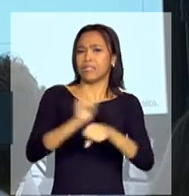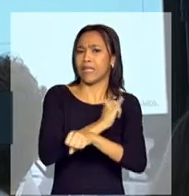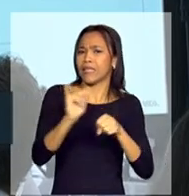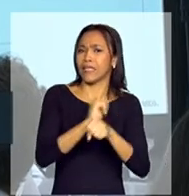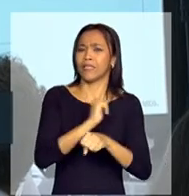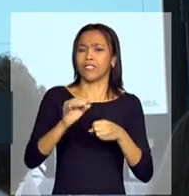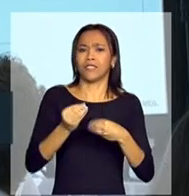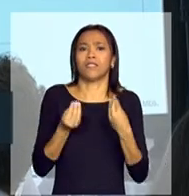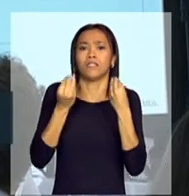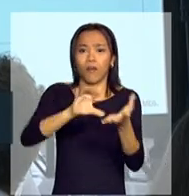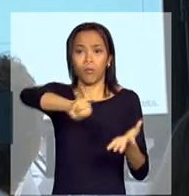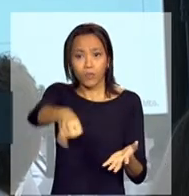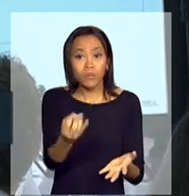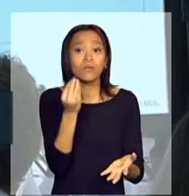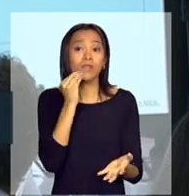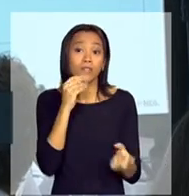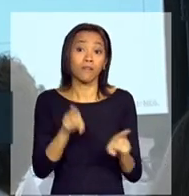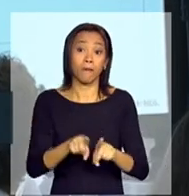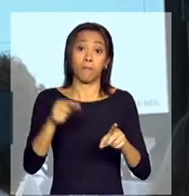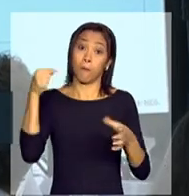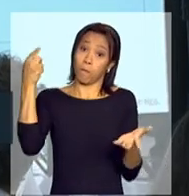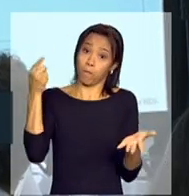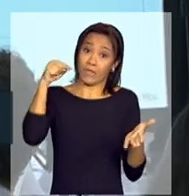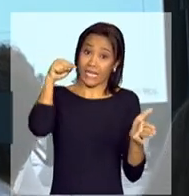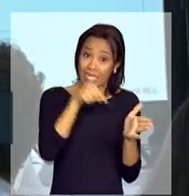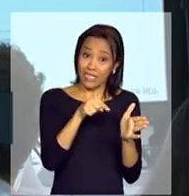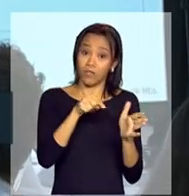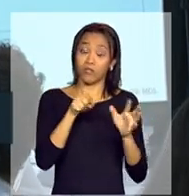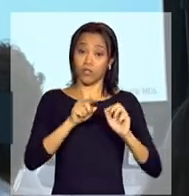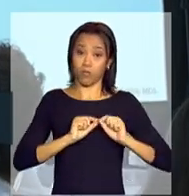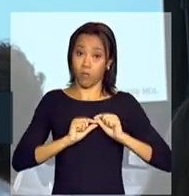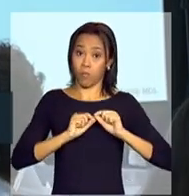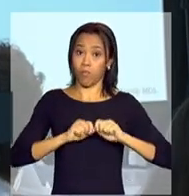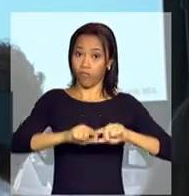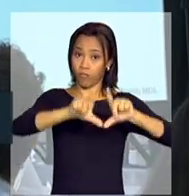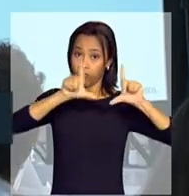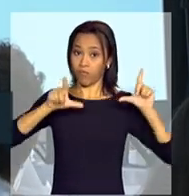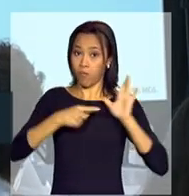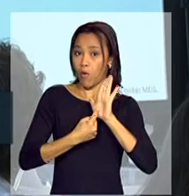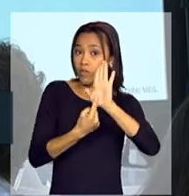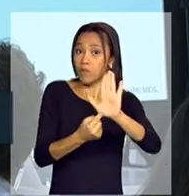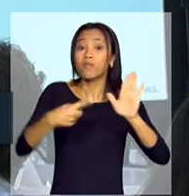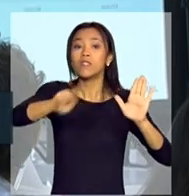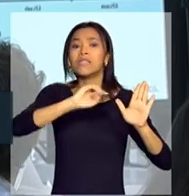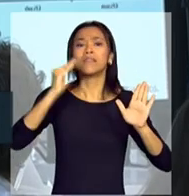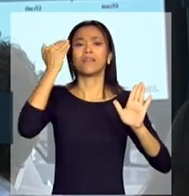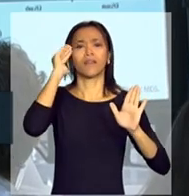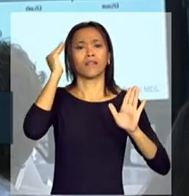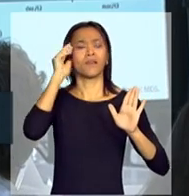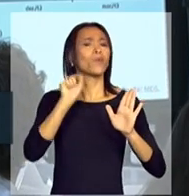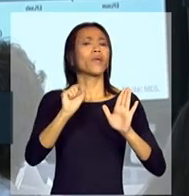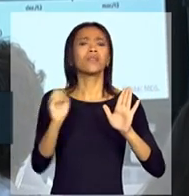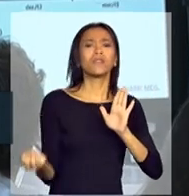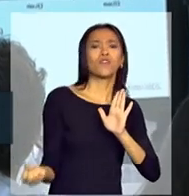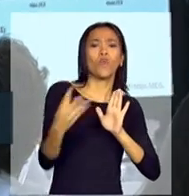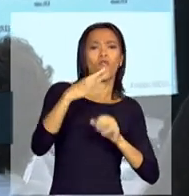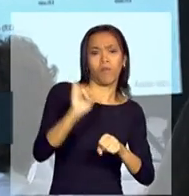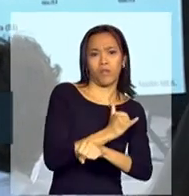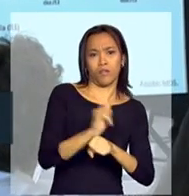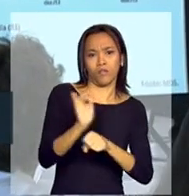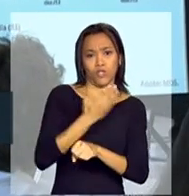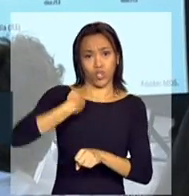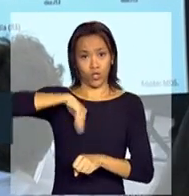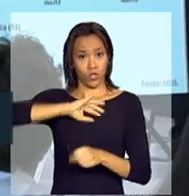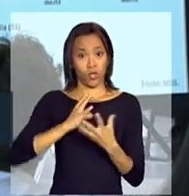oportunidades. Então, isso aqui é um desenho para entender o que é essa nova metodologia.